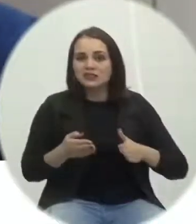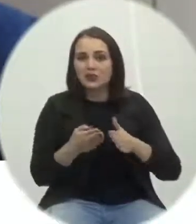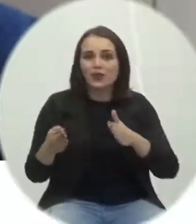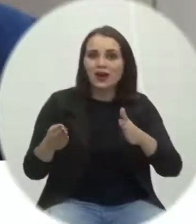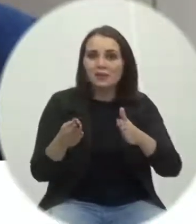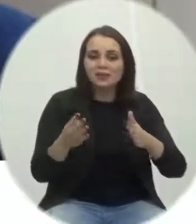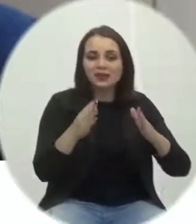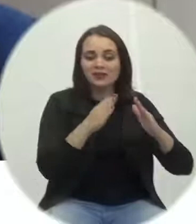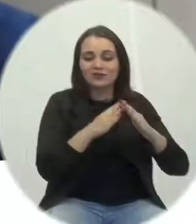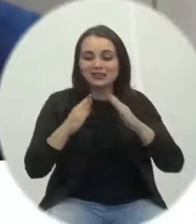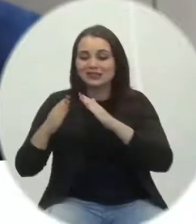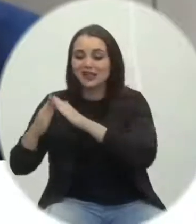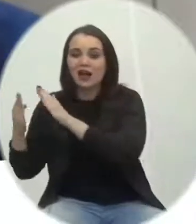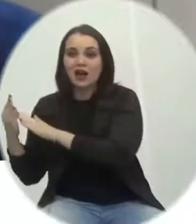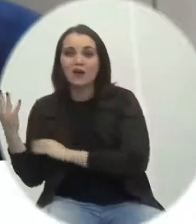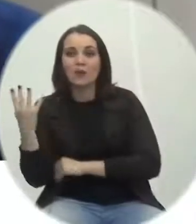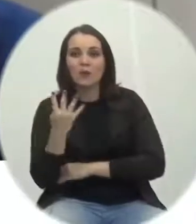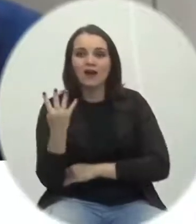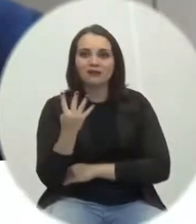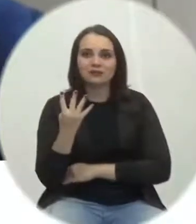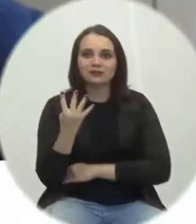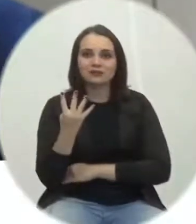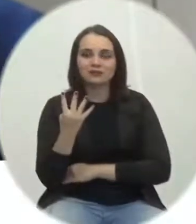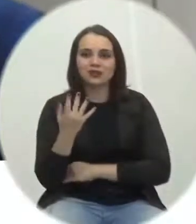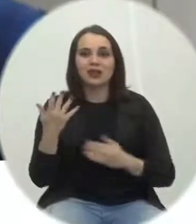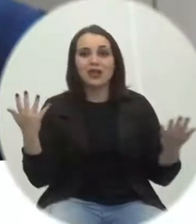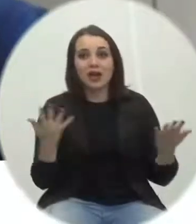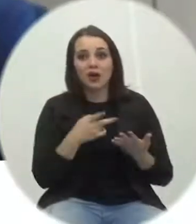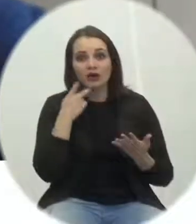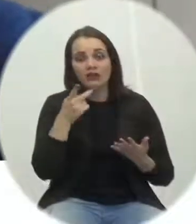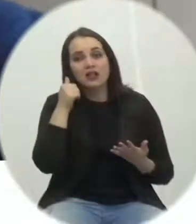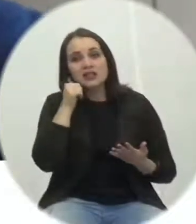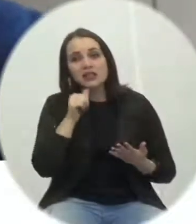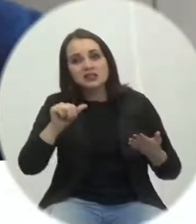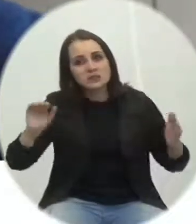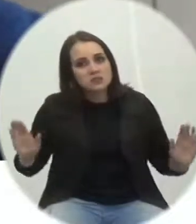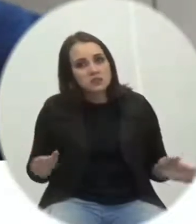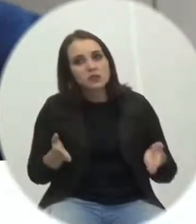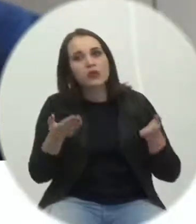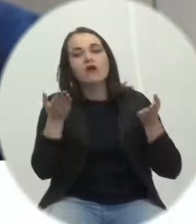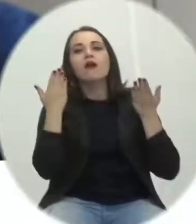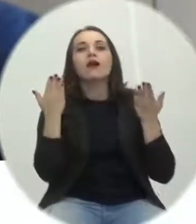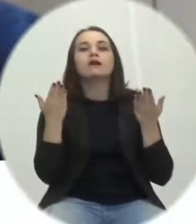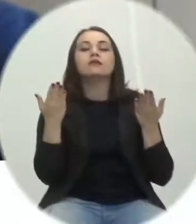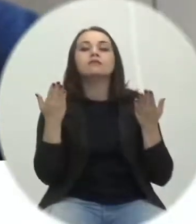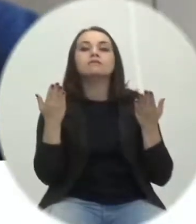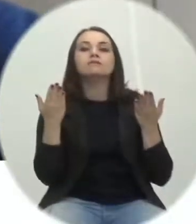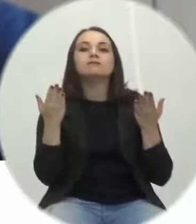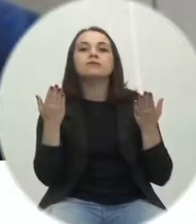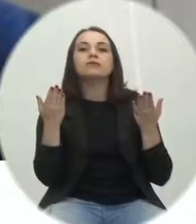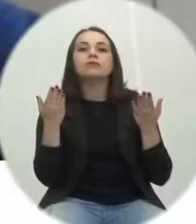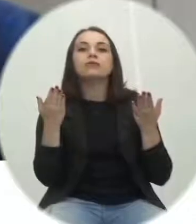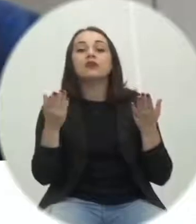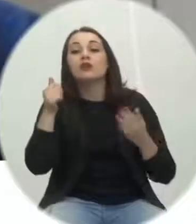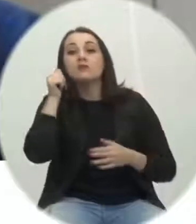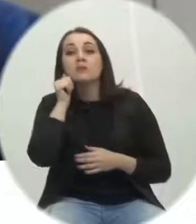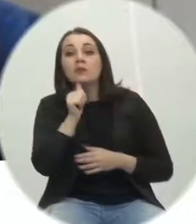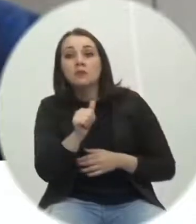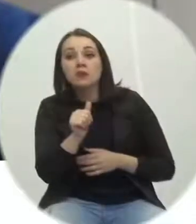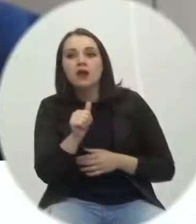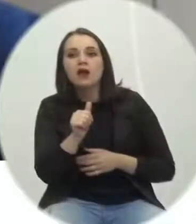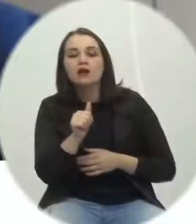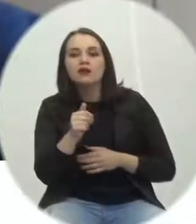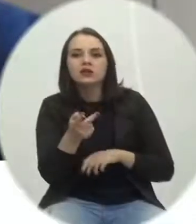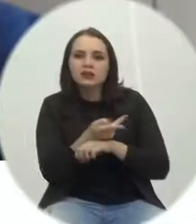E, agora exaltando as mulheres ainda, dando os parabéns para as mulheres, foi uma mulher que me